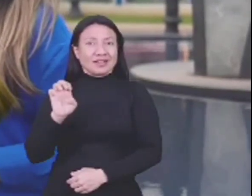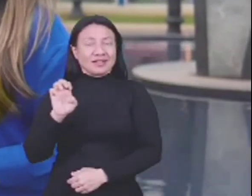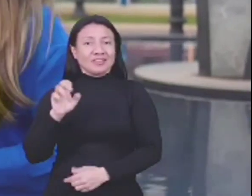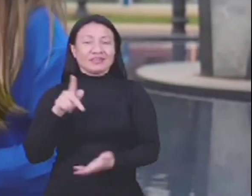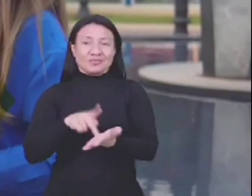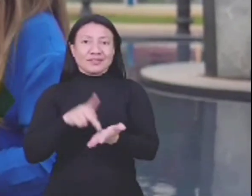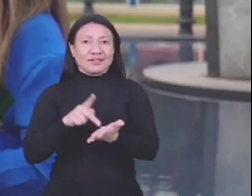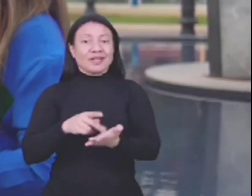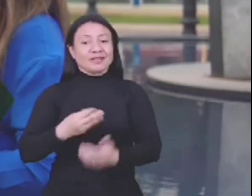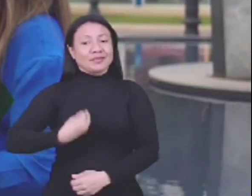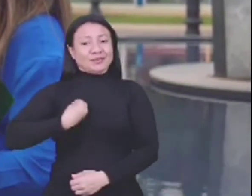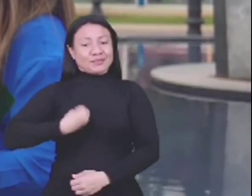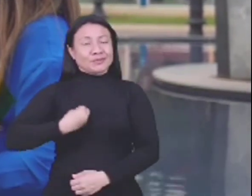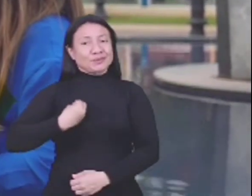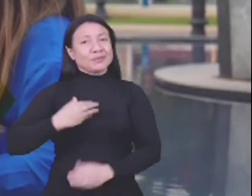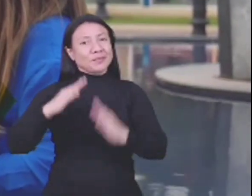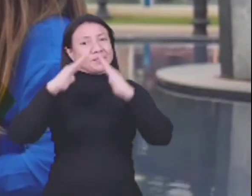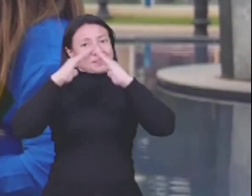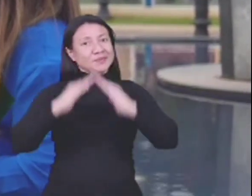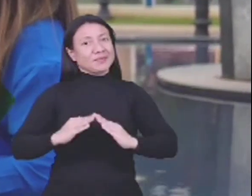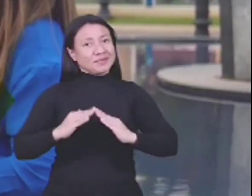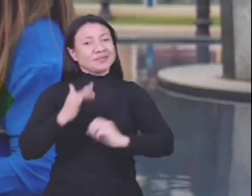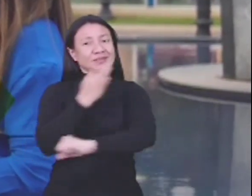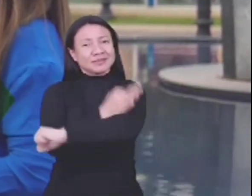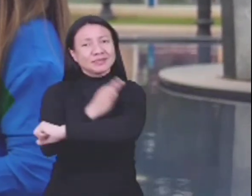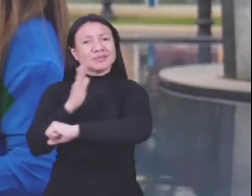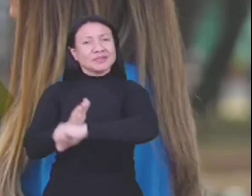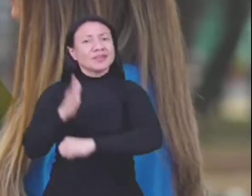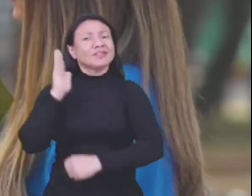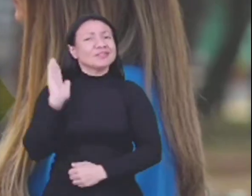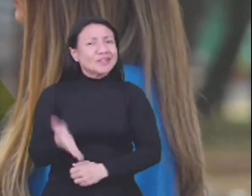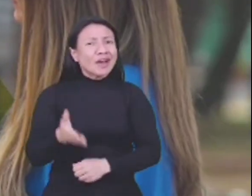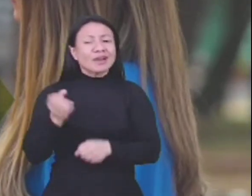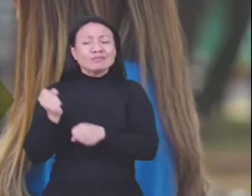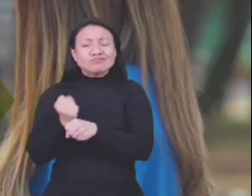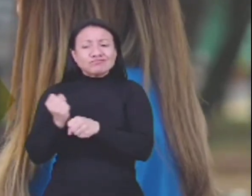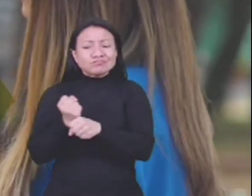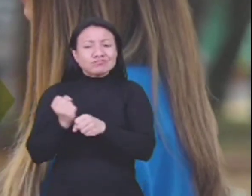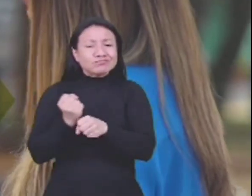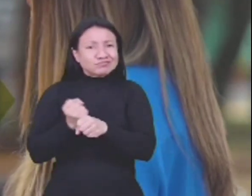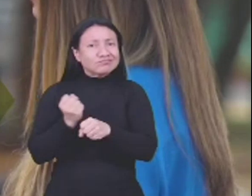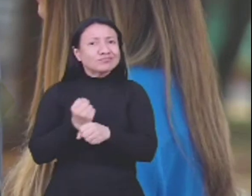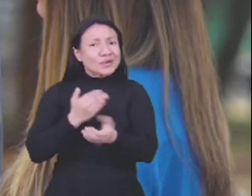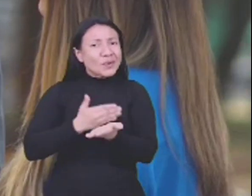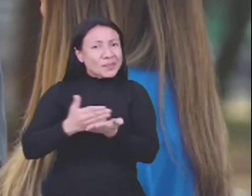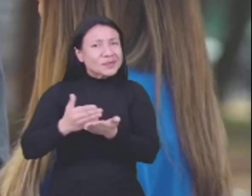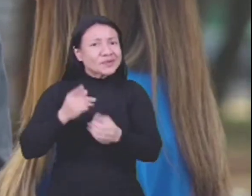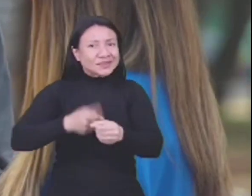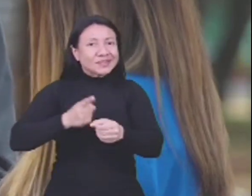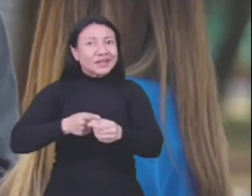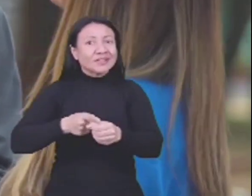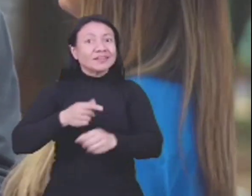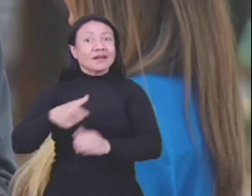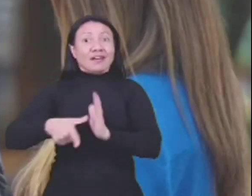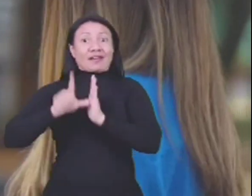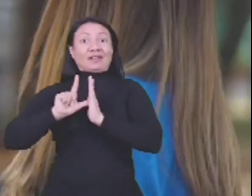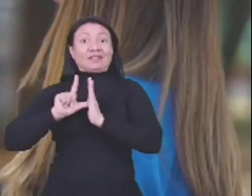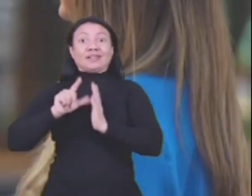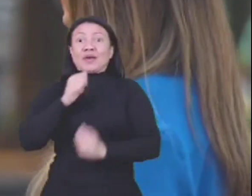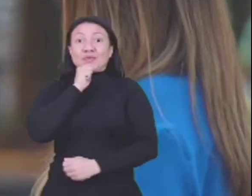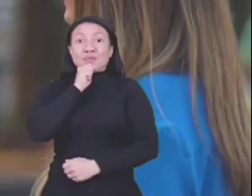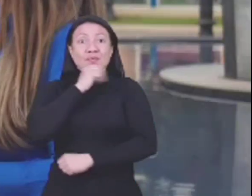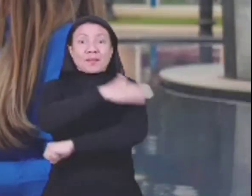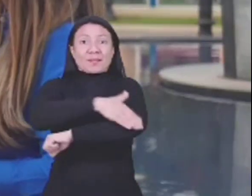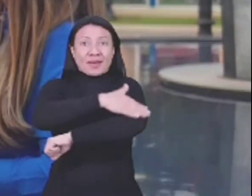Karine, eu sou morador de Francisco Beltrão desde que essa cidade nasceu, inclusive essa praça que eu brincava quando ela não